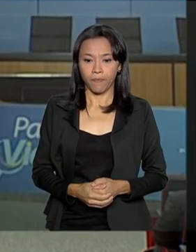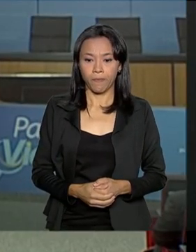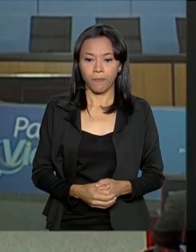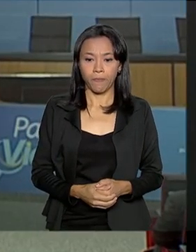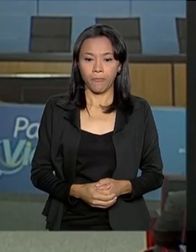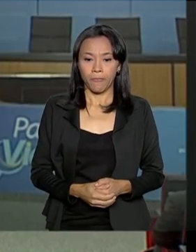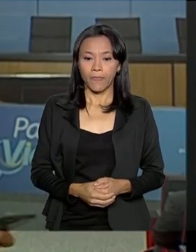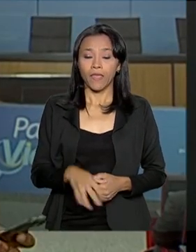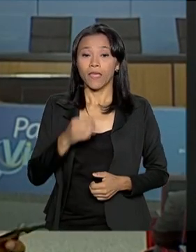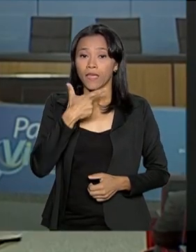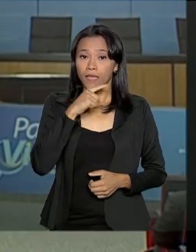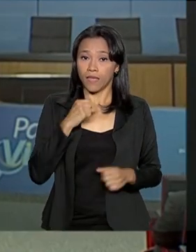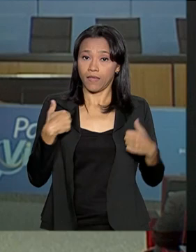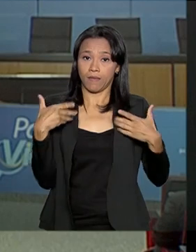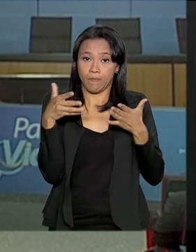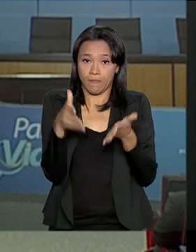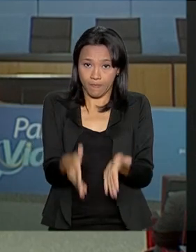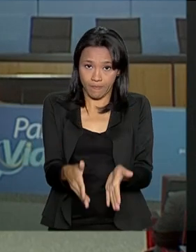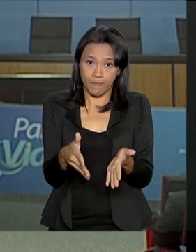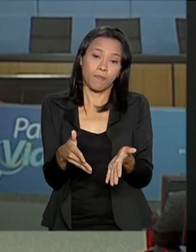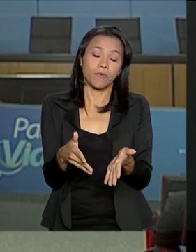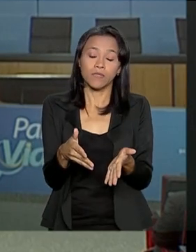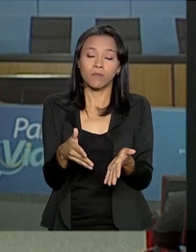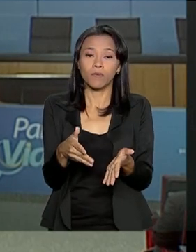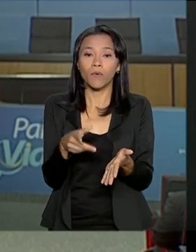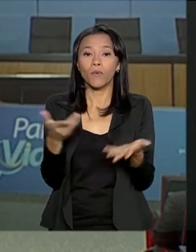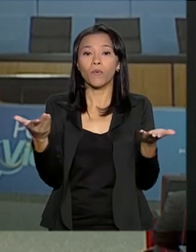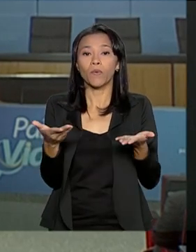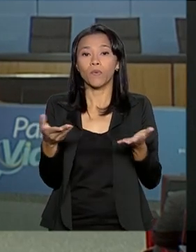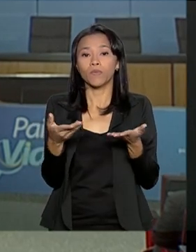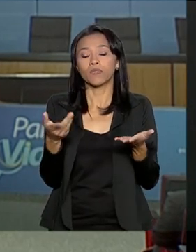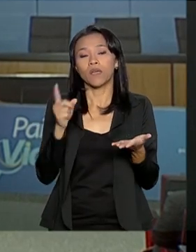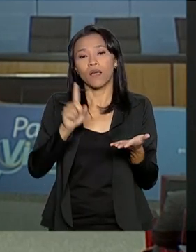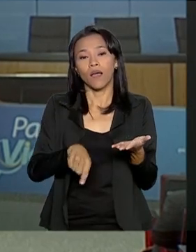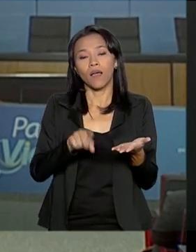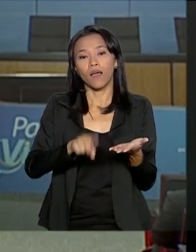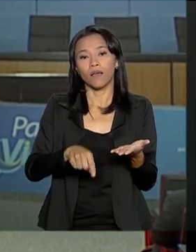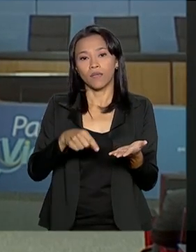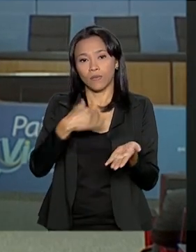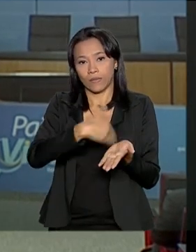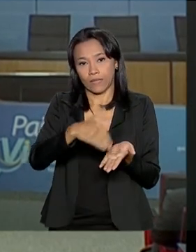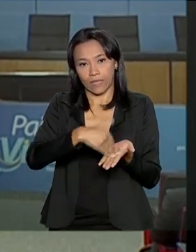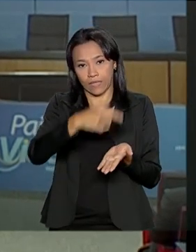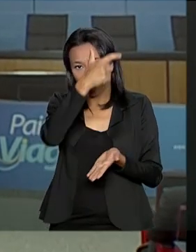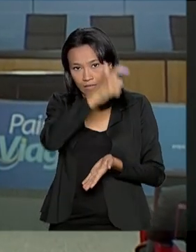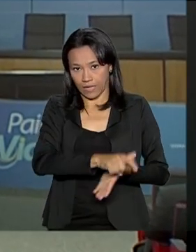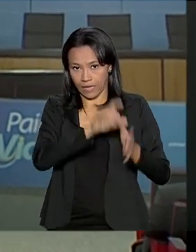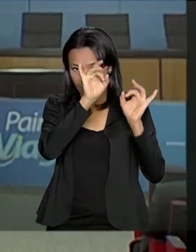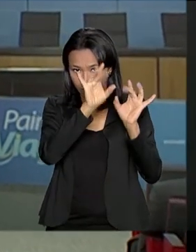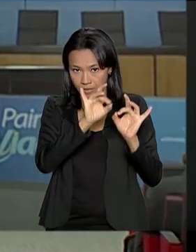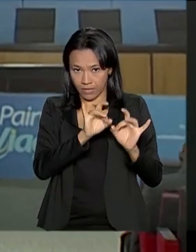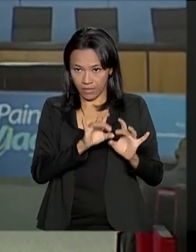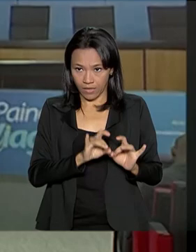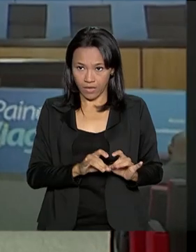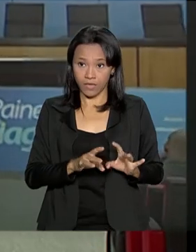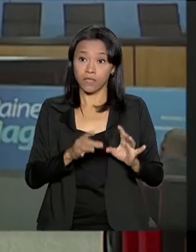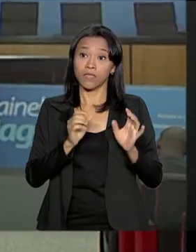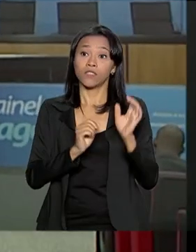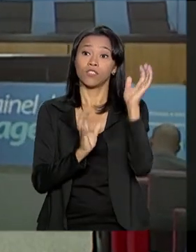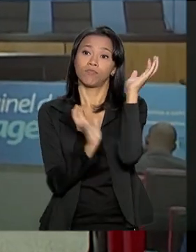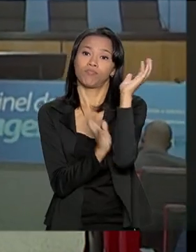E quem também participou do lançamento desse painel, do painel de viagens, foi o secretário especial de desburocratização,